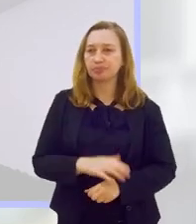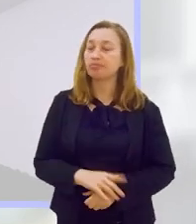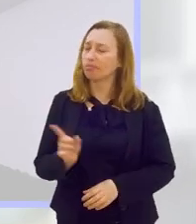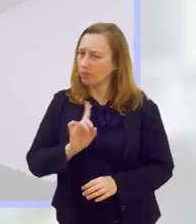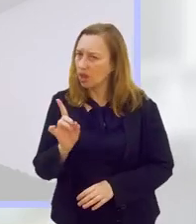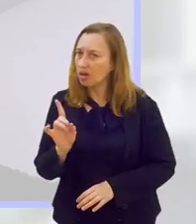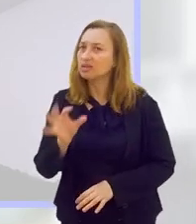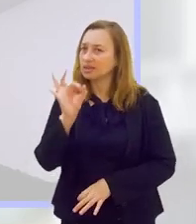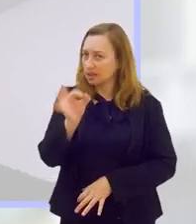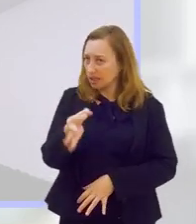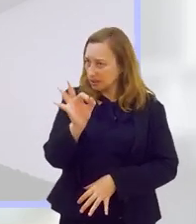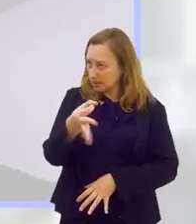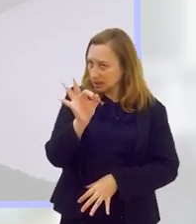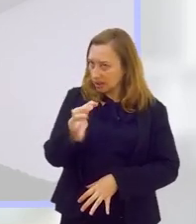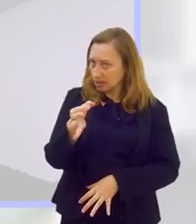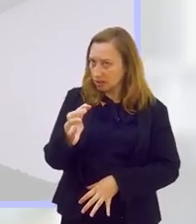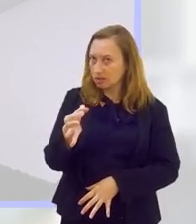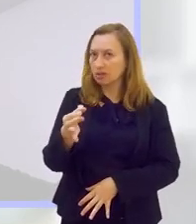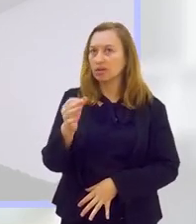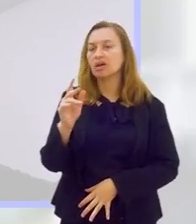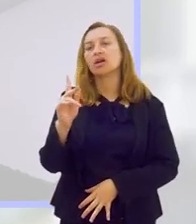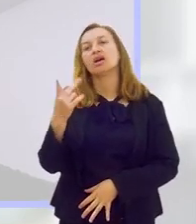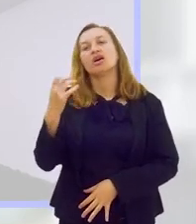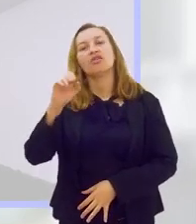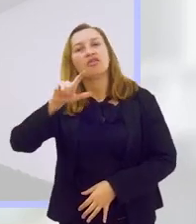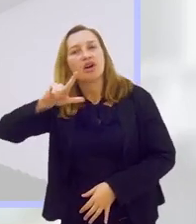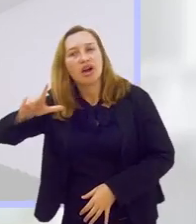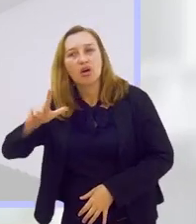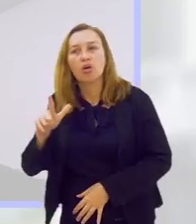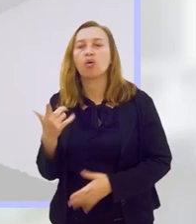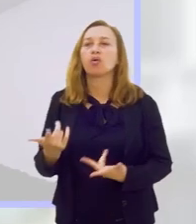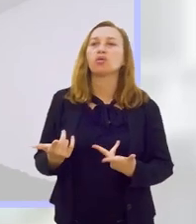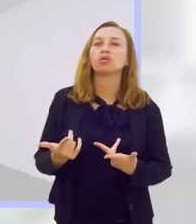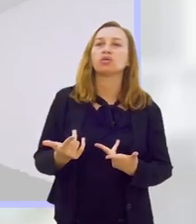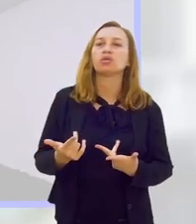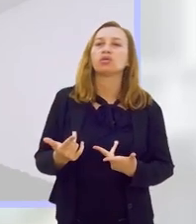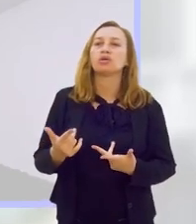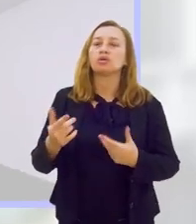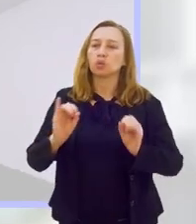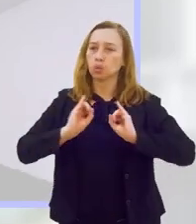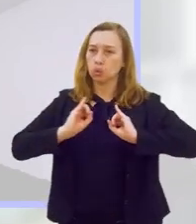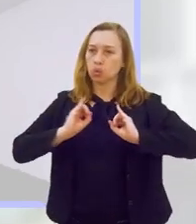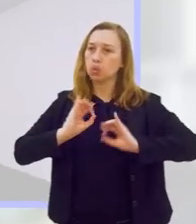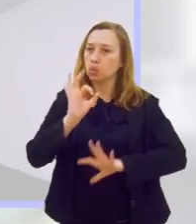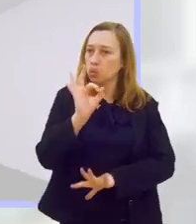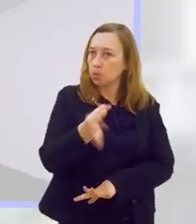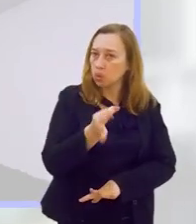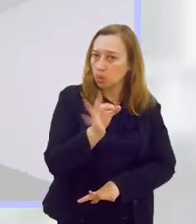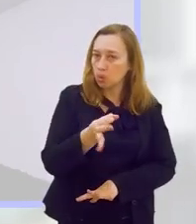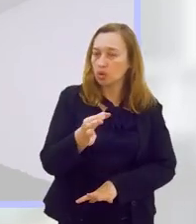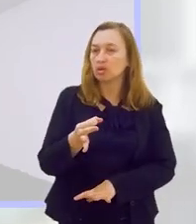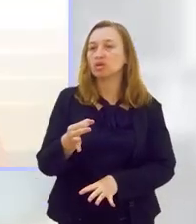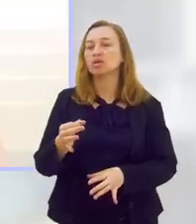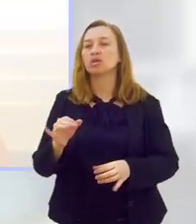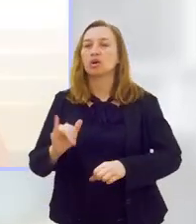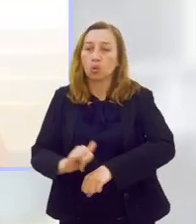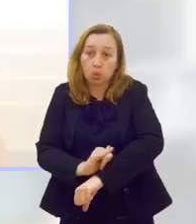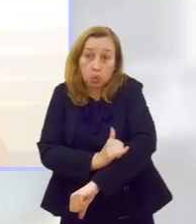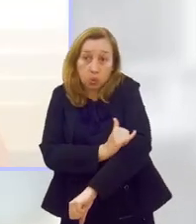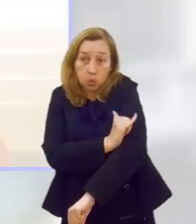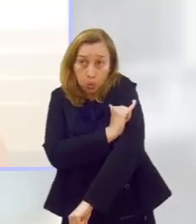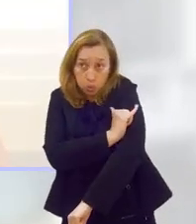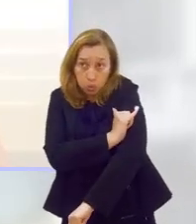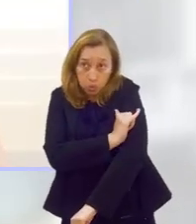O sedentarismo, consequentemente, né, leva à obesidade e a obesidade está muito